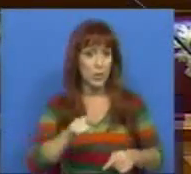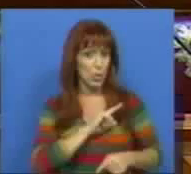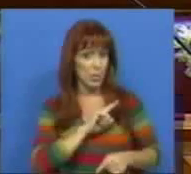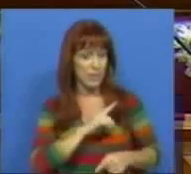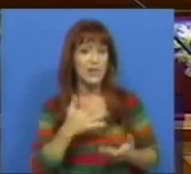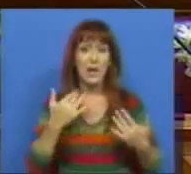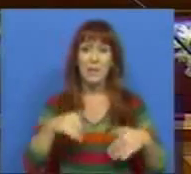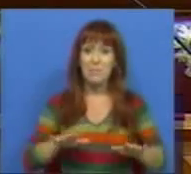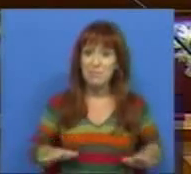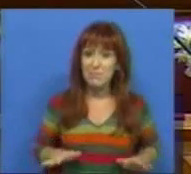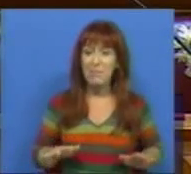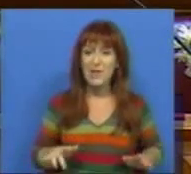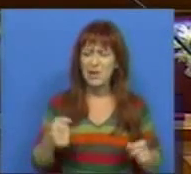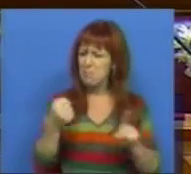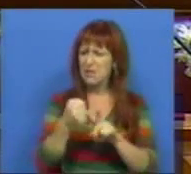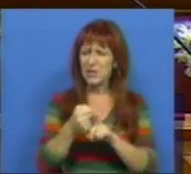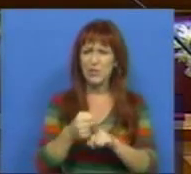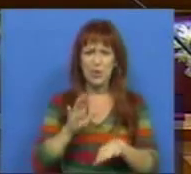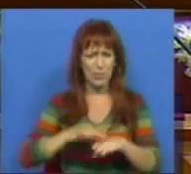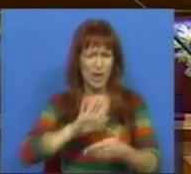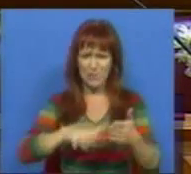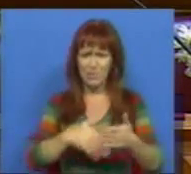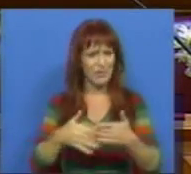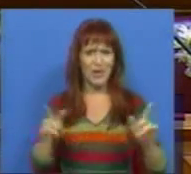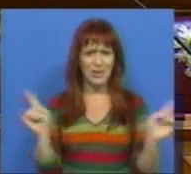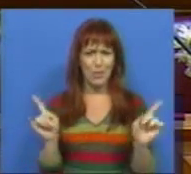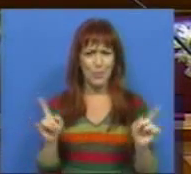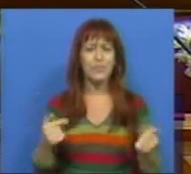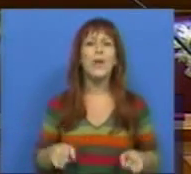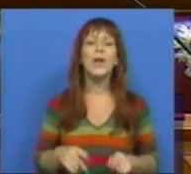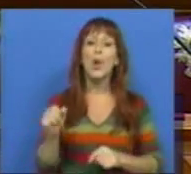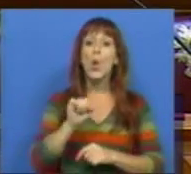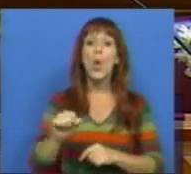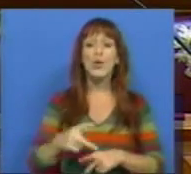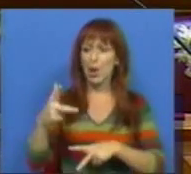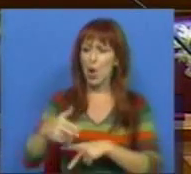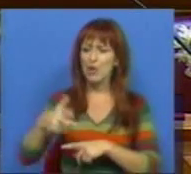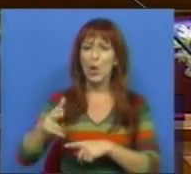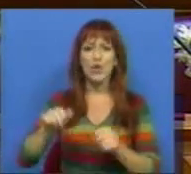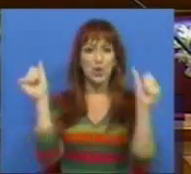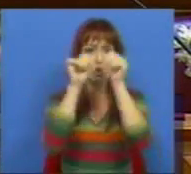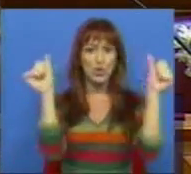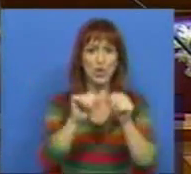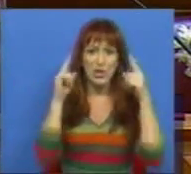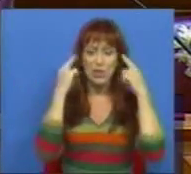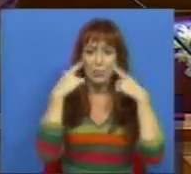do privado mas tão pouco se tenha batido por essa planificação contra esses cortes no sistema público educativo muito obrigada